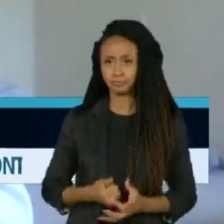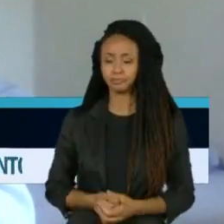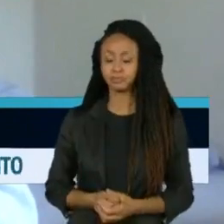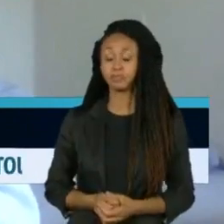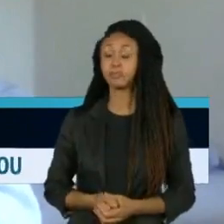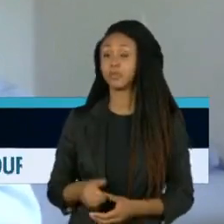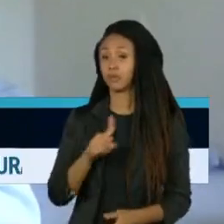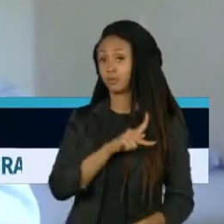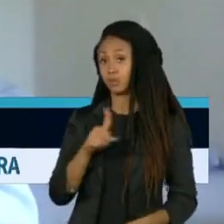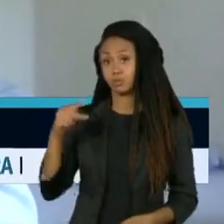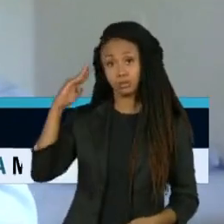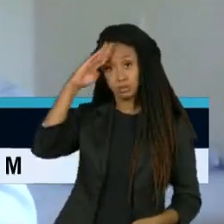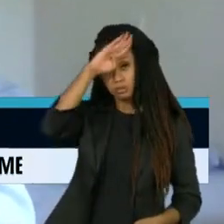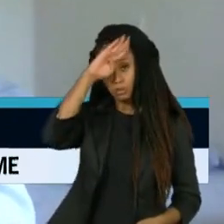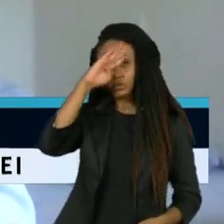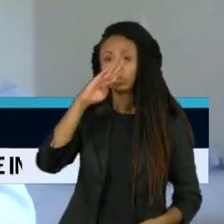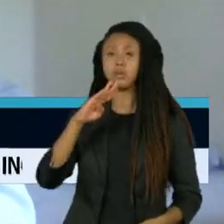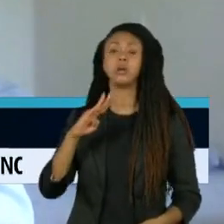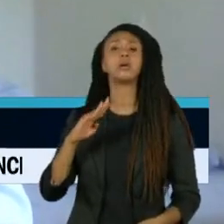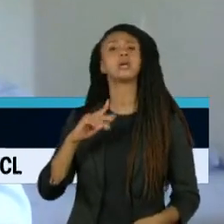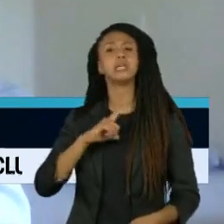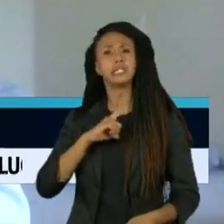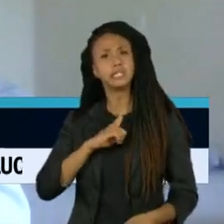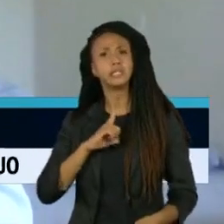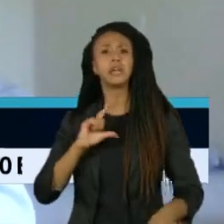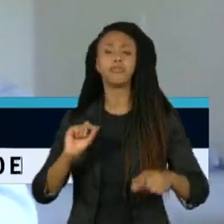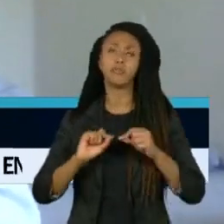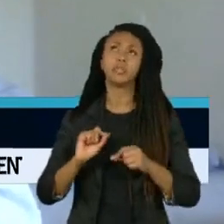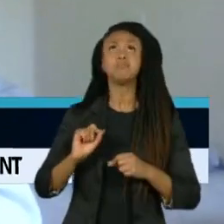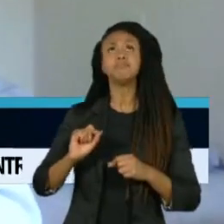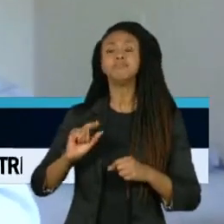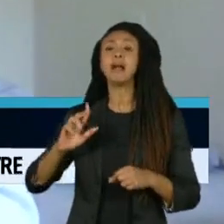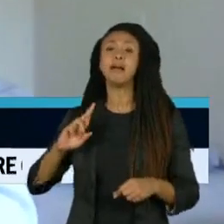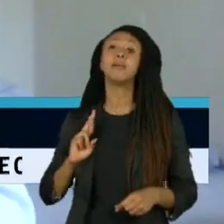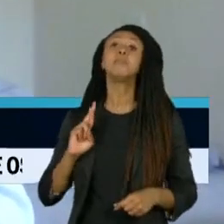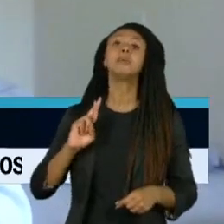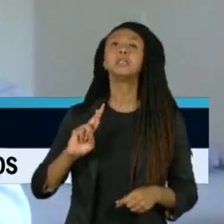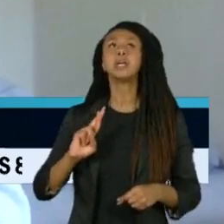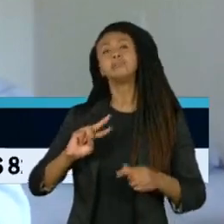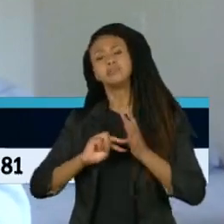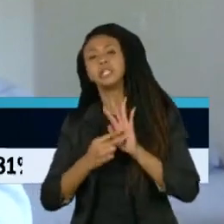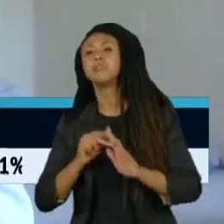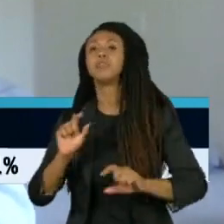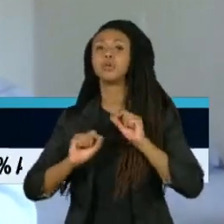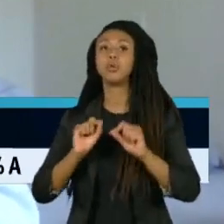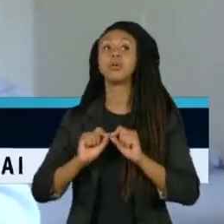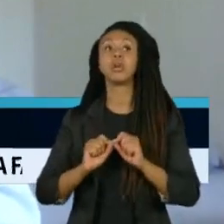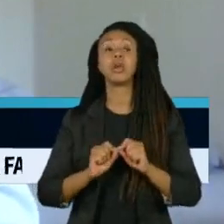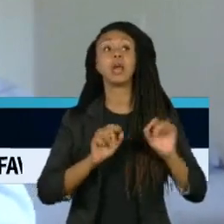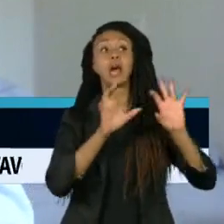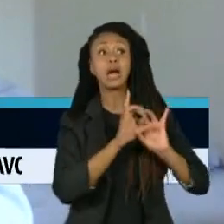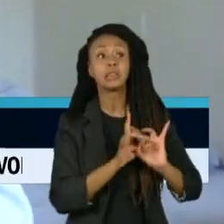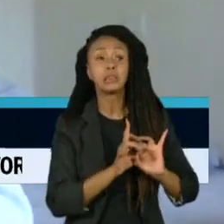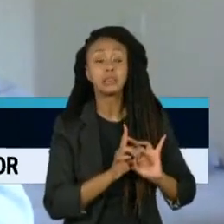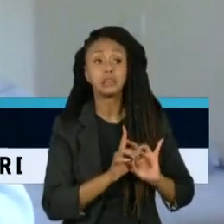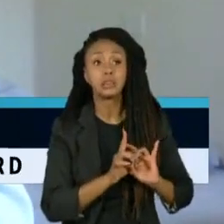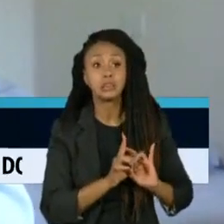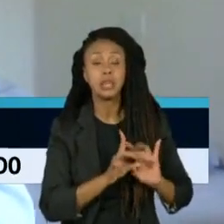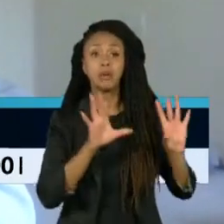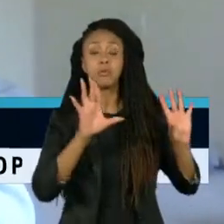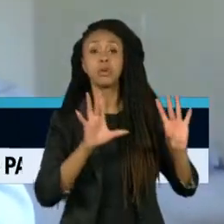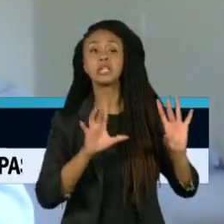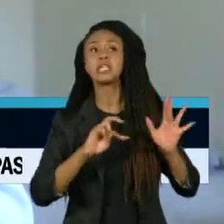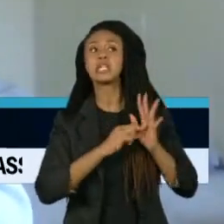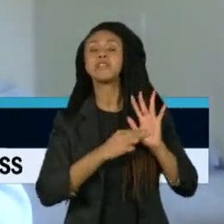representou, em alguma medida ainda, um risco à democracia. Acho que um risco menor do que já